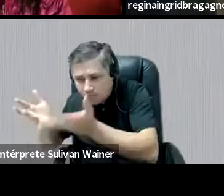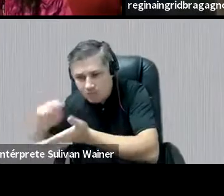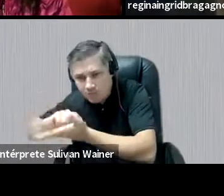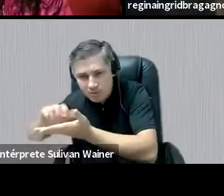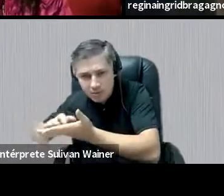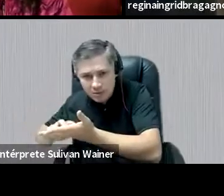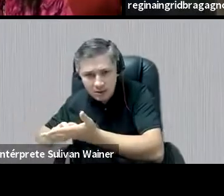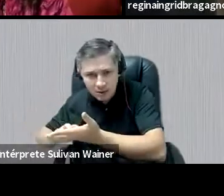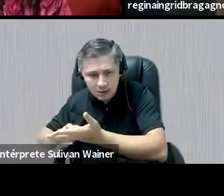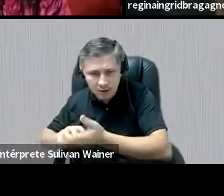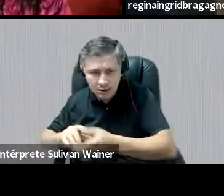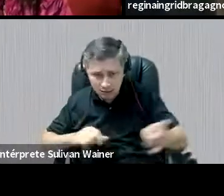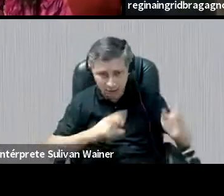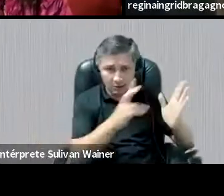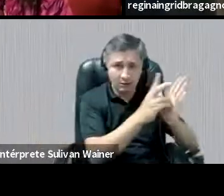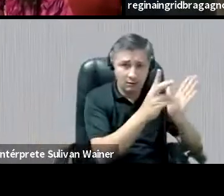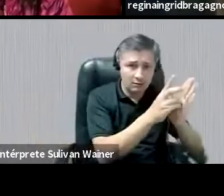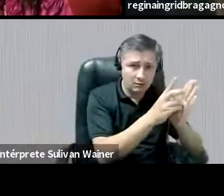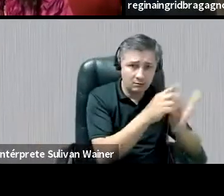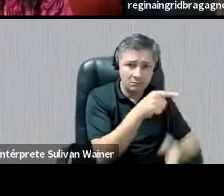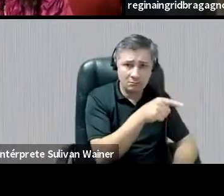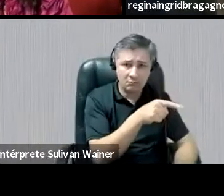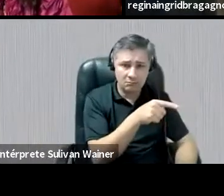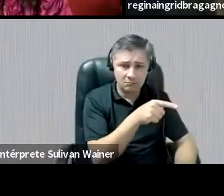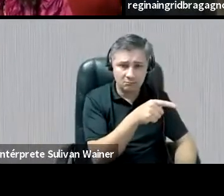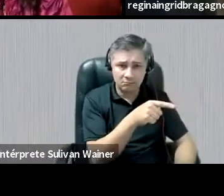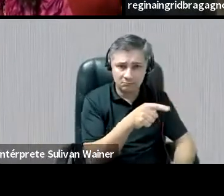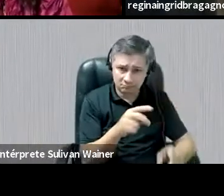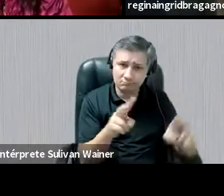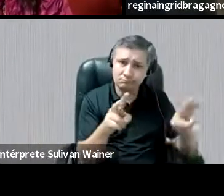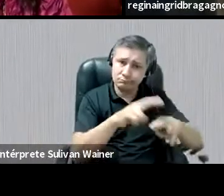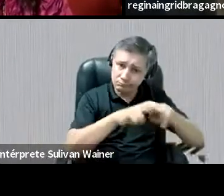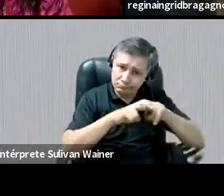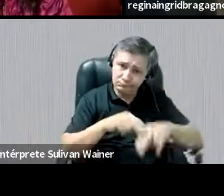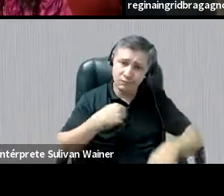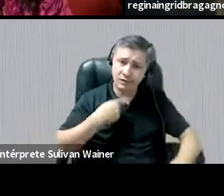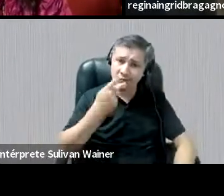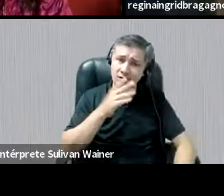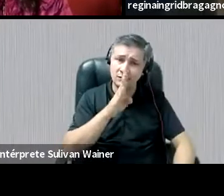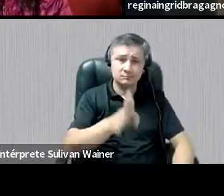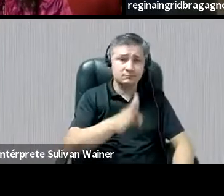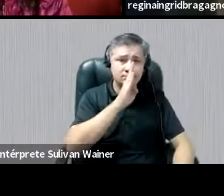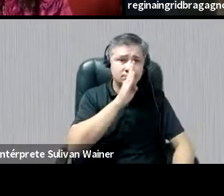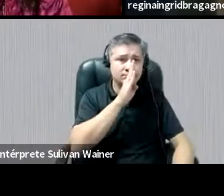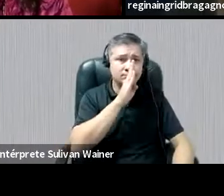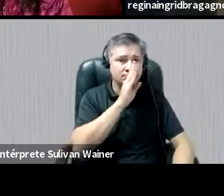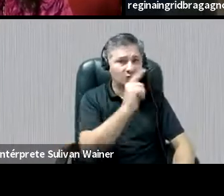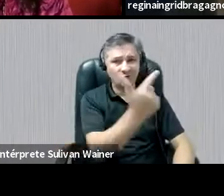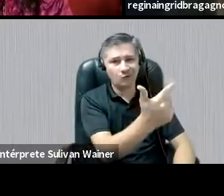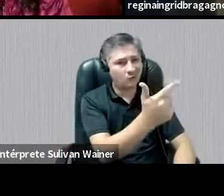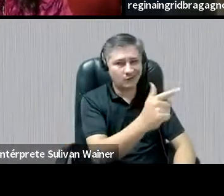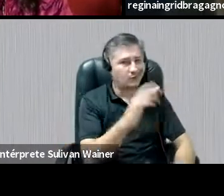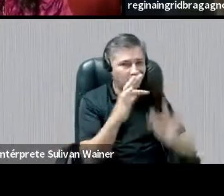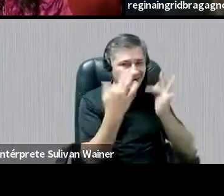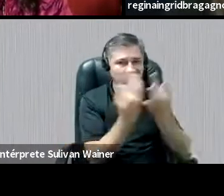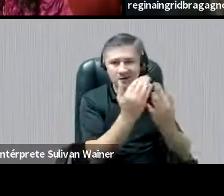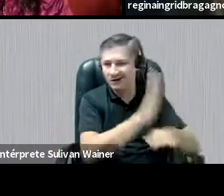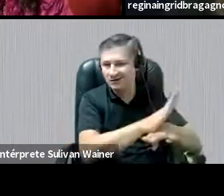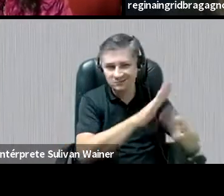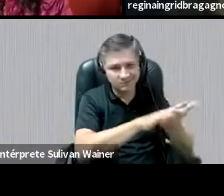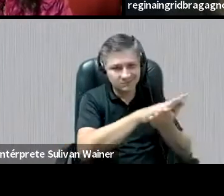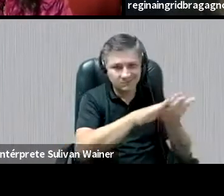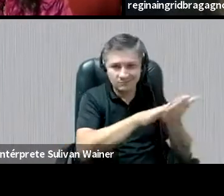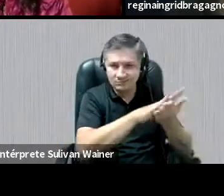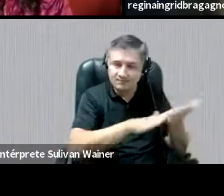silêncio, né, há um silêncio sobre esse tema. Então, é essa análise que eu faço. Então, eu acho que é isso, Rita, e depois a gente pode ir